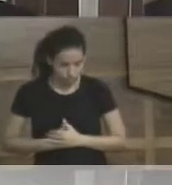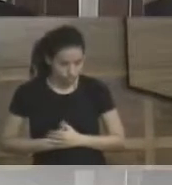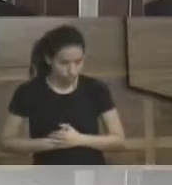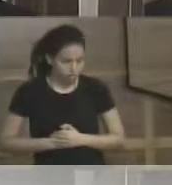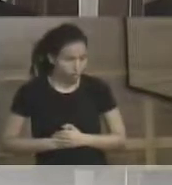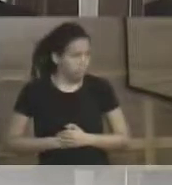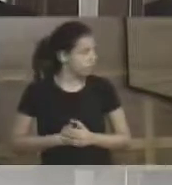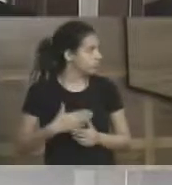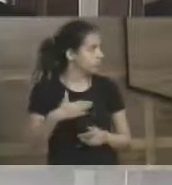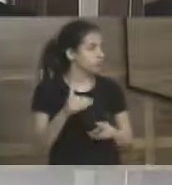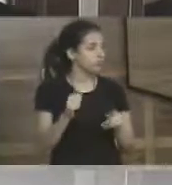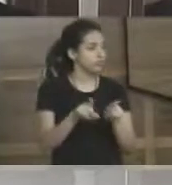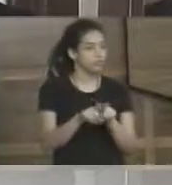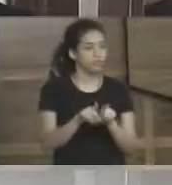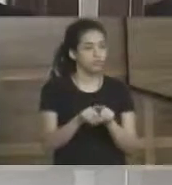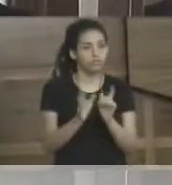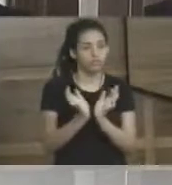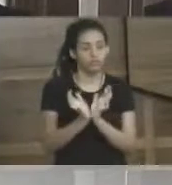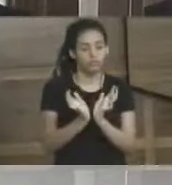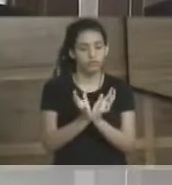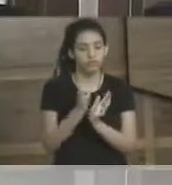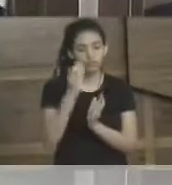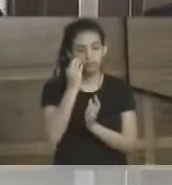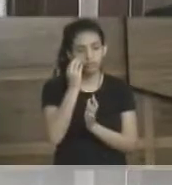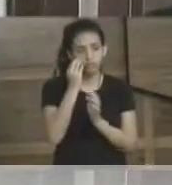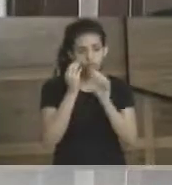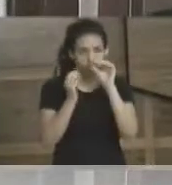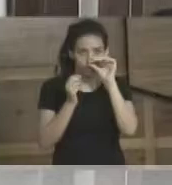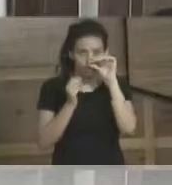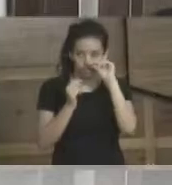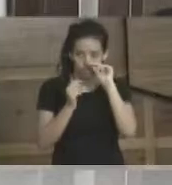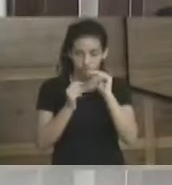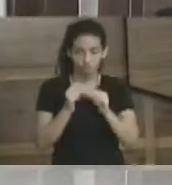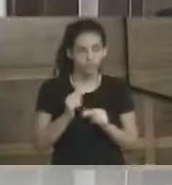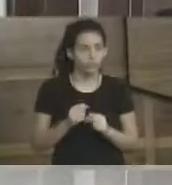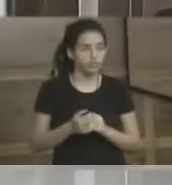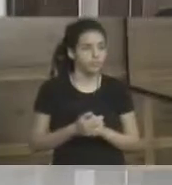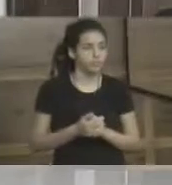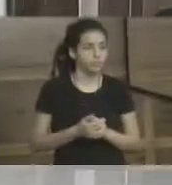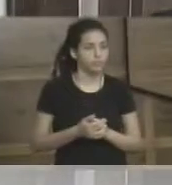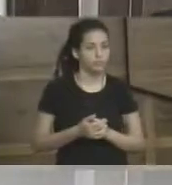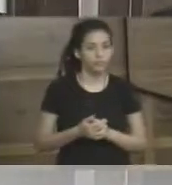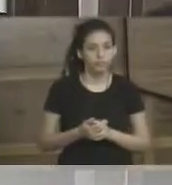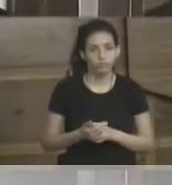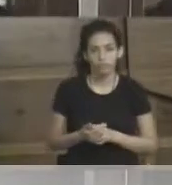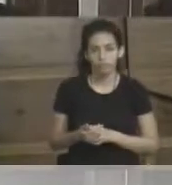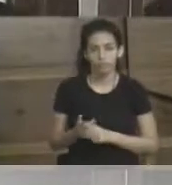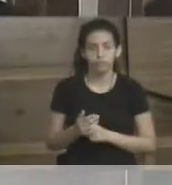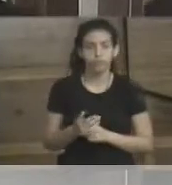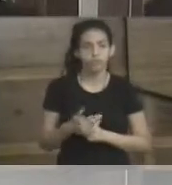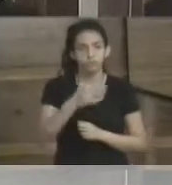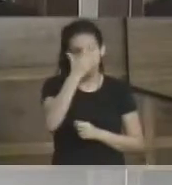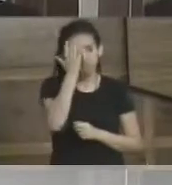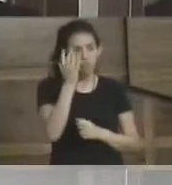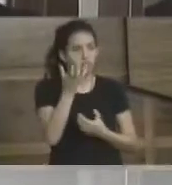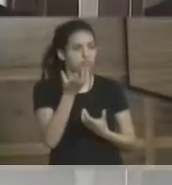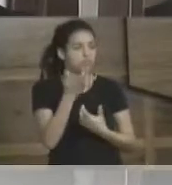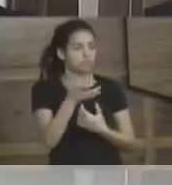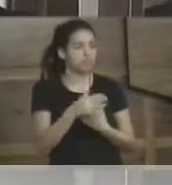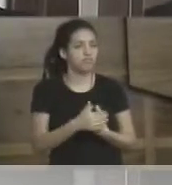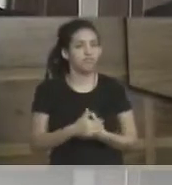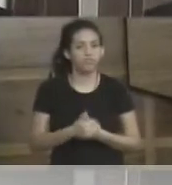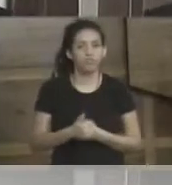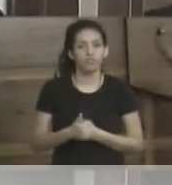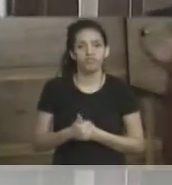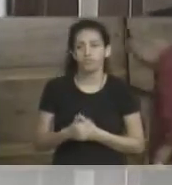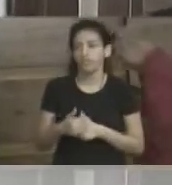vou chamar também o presidente da Comissão de Saúde, o Canider, o Camus, que também é membro, para a gente tentar encampar isso, e quem quiser, dos nossos pares aí, quem